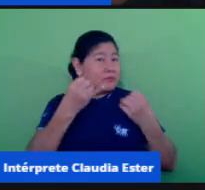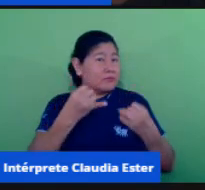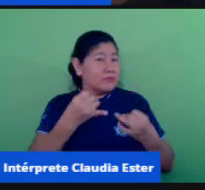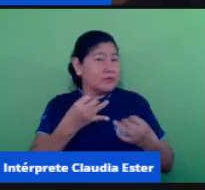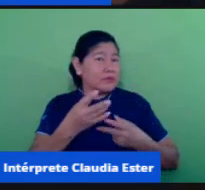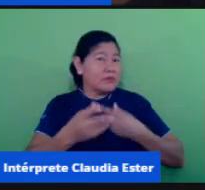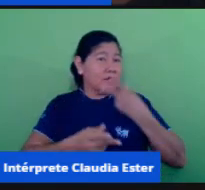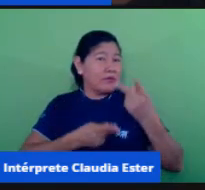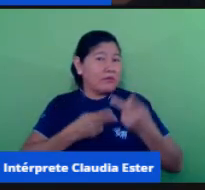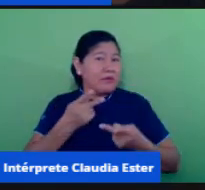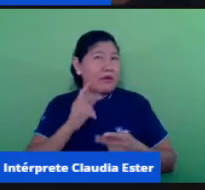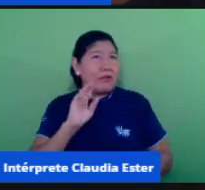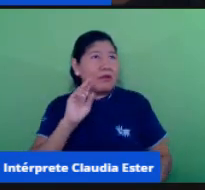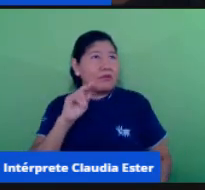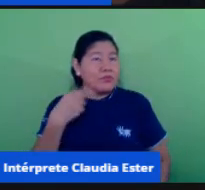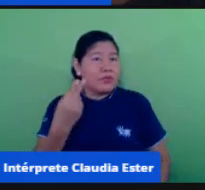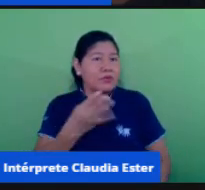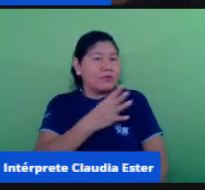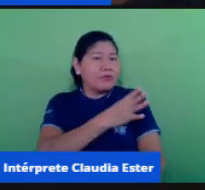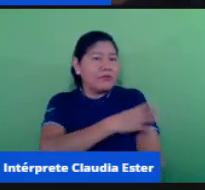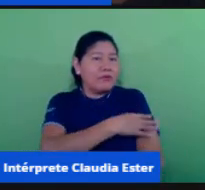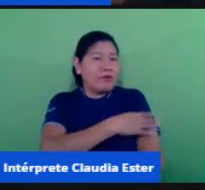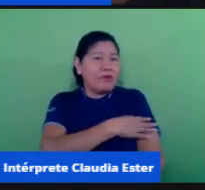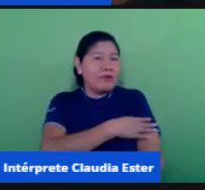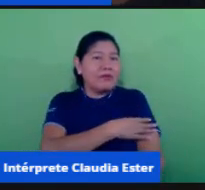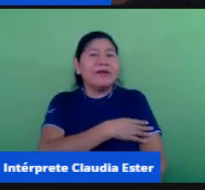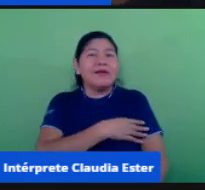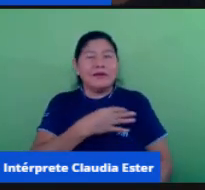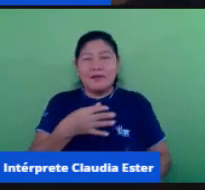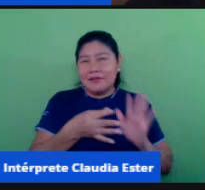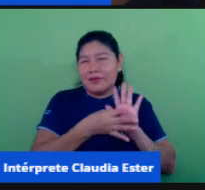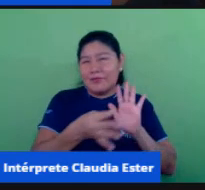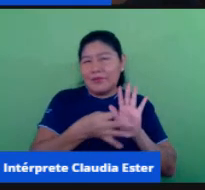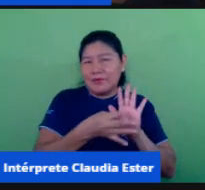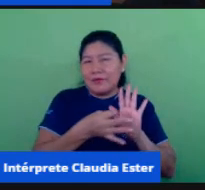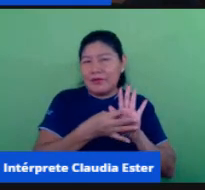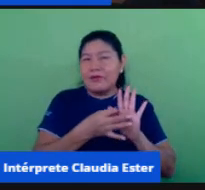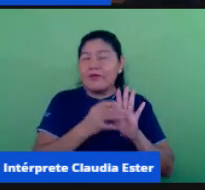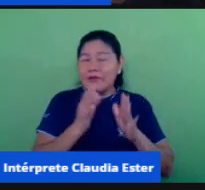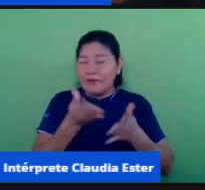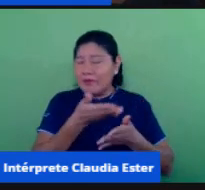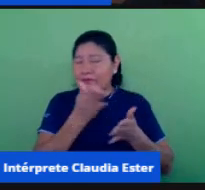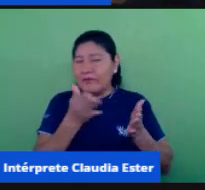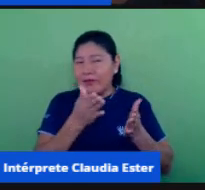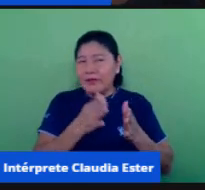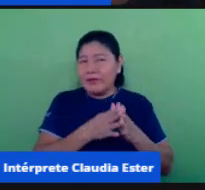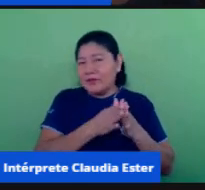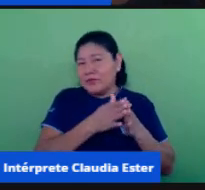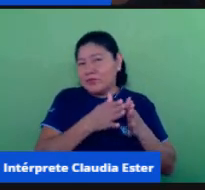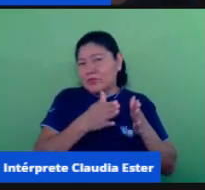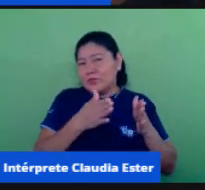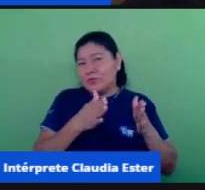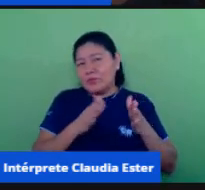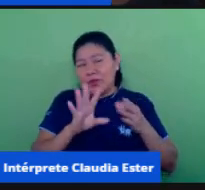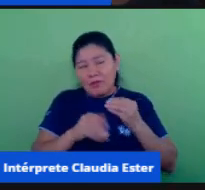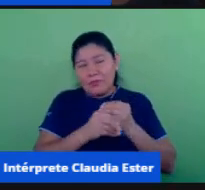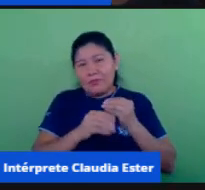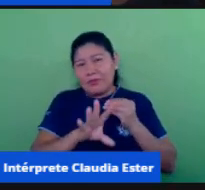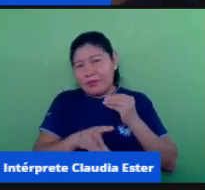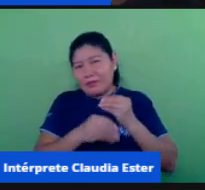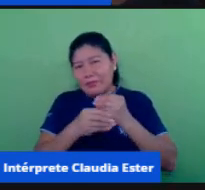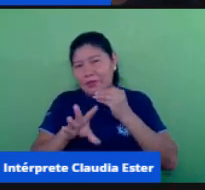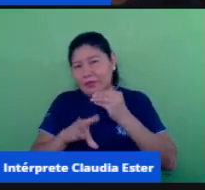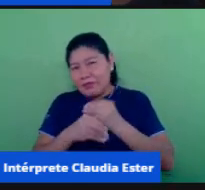gente já está há um tempo conosco no quarto ano a gente sempre fala assim vamos dar uma espichadinha na aula de história de geografia que são